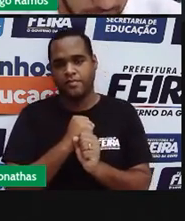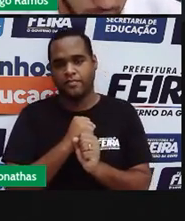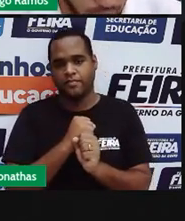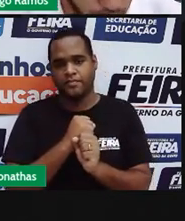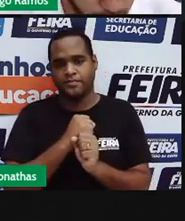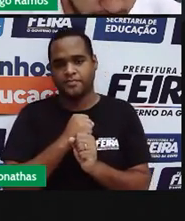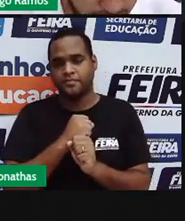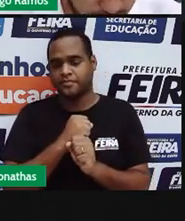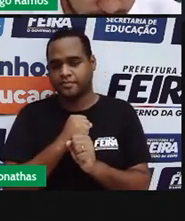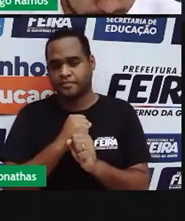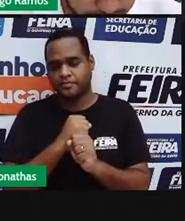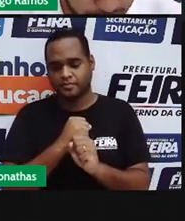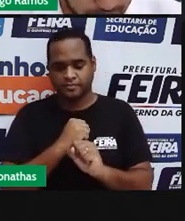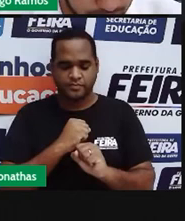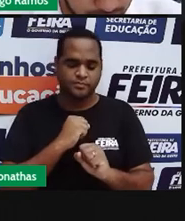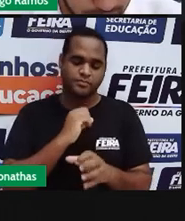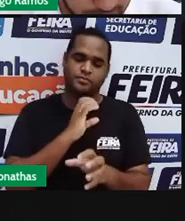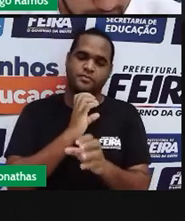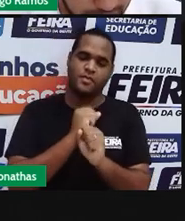um número